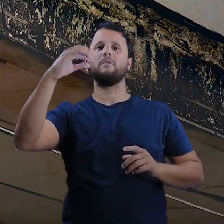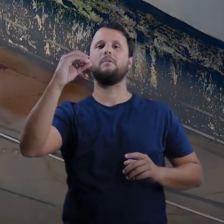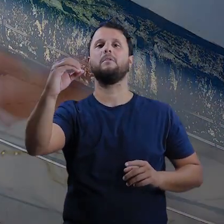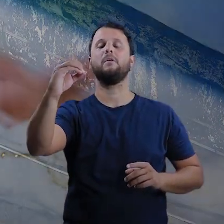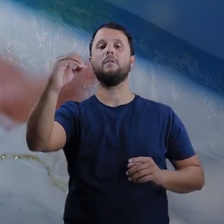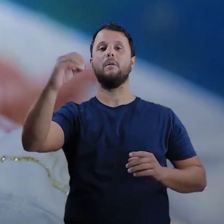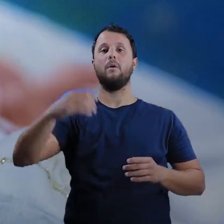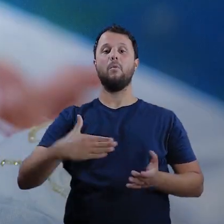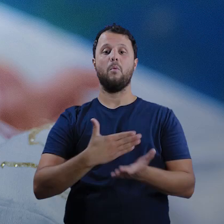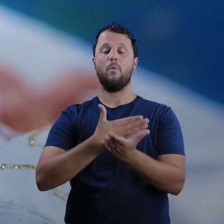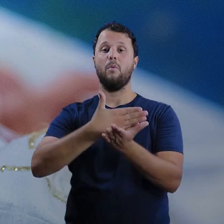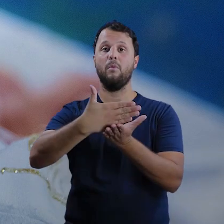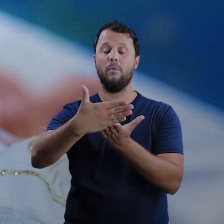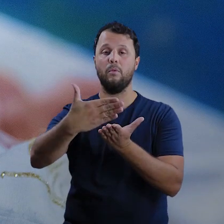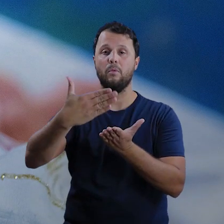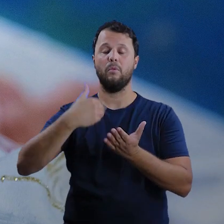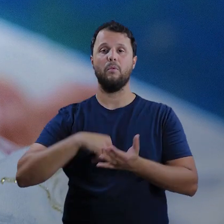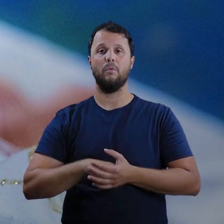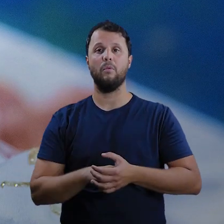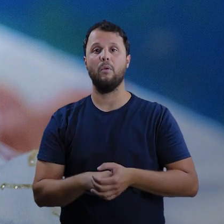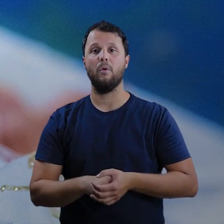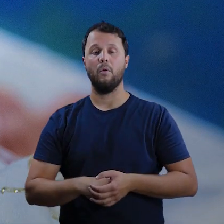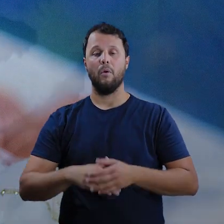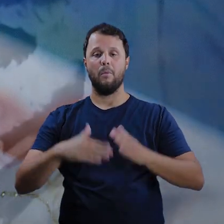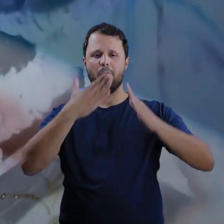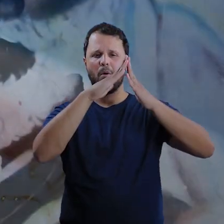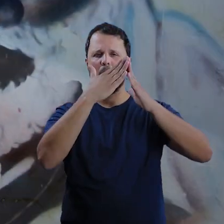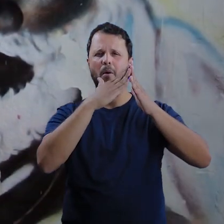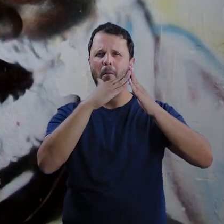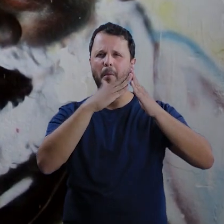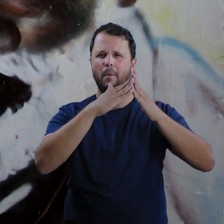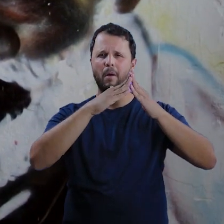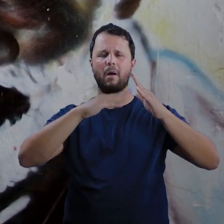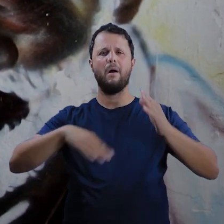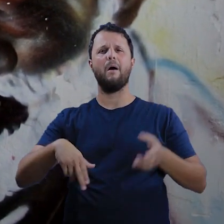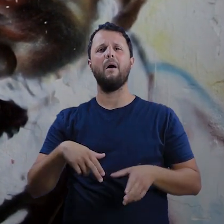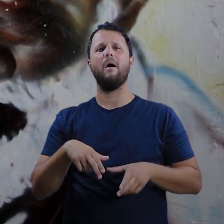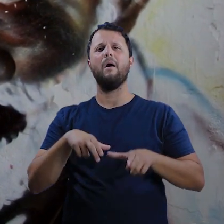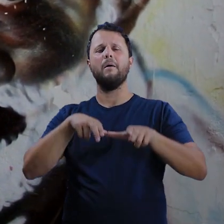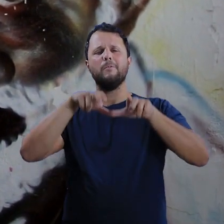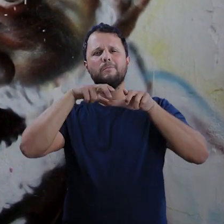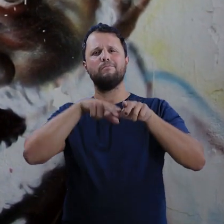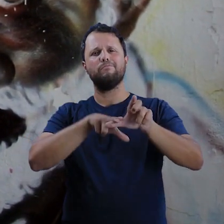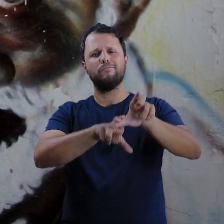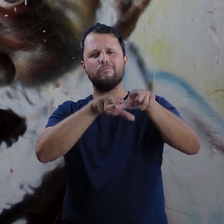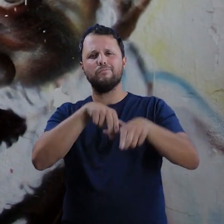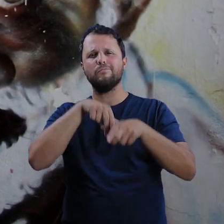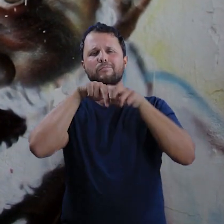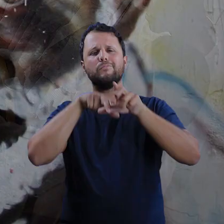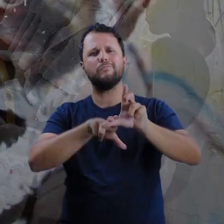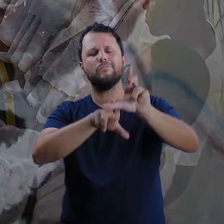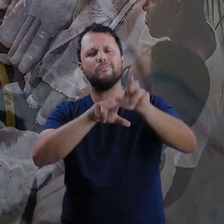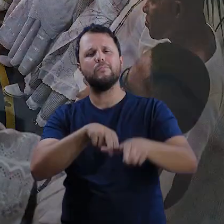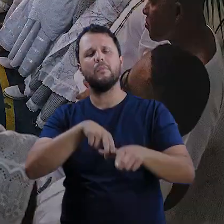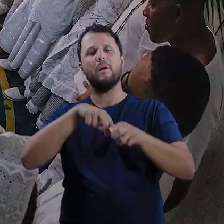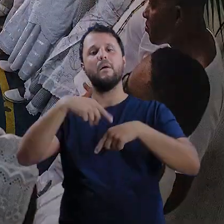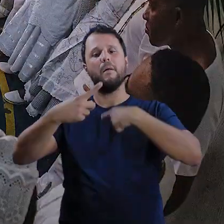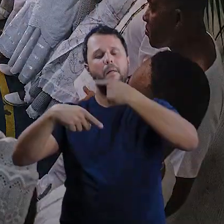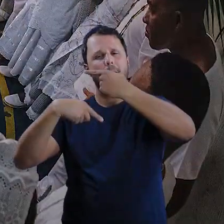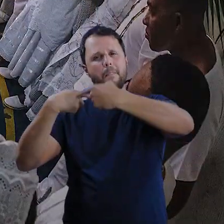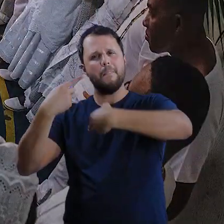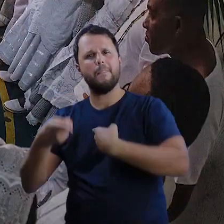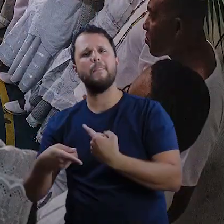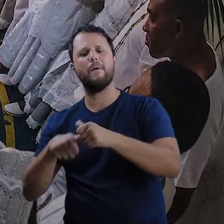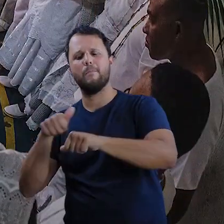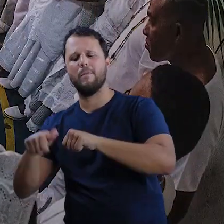quando iniciou suas atividades como casa de umbanda denominada Senzala de Pai Benedito. Mais tarde,